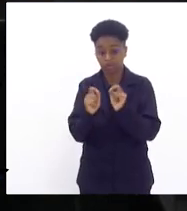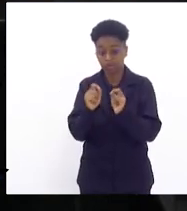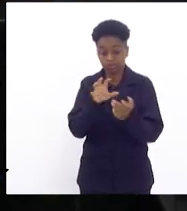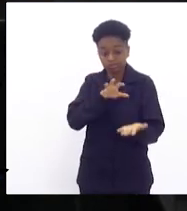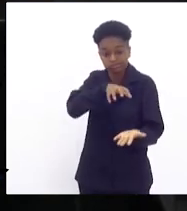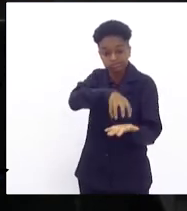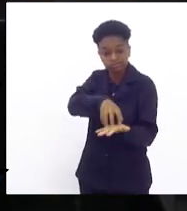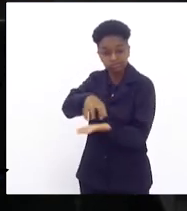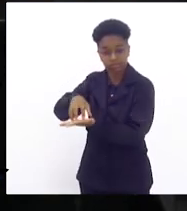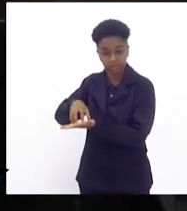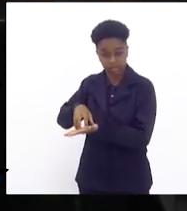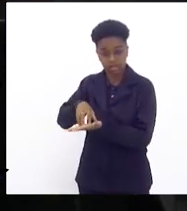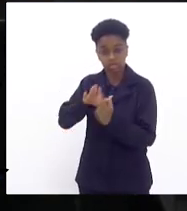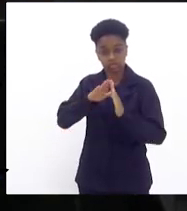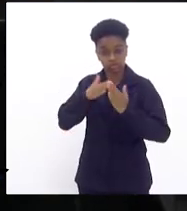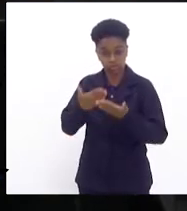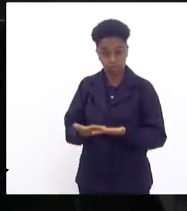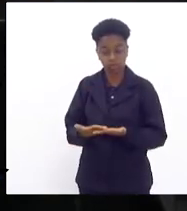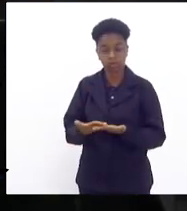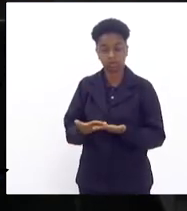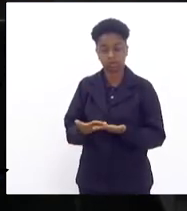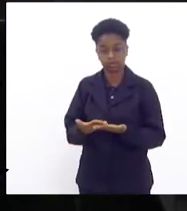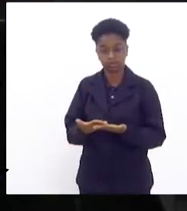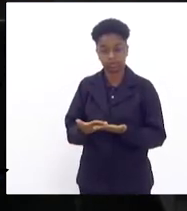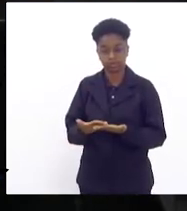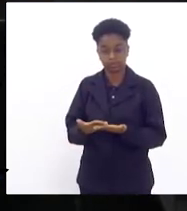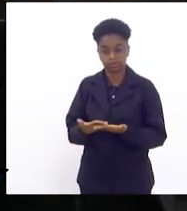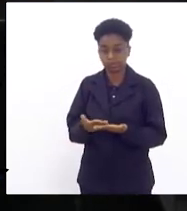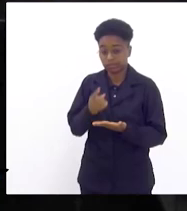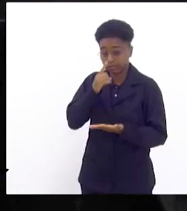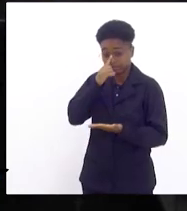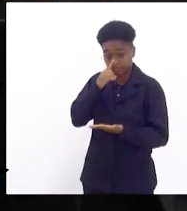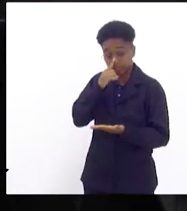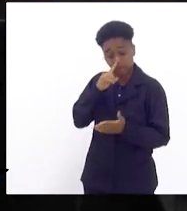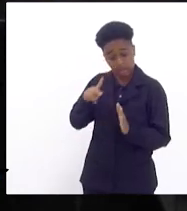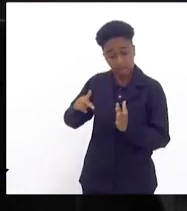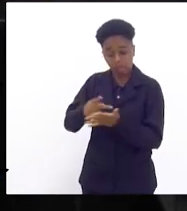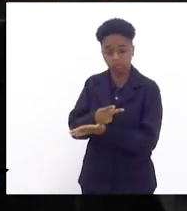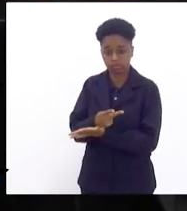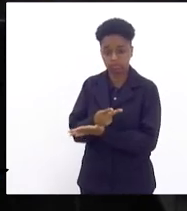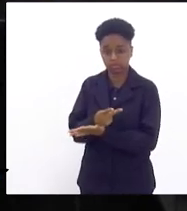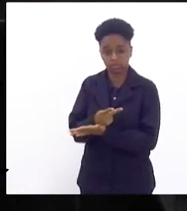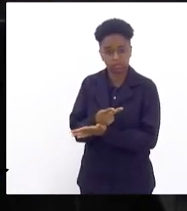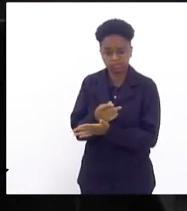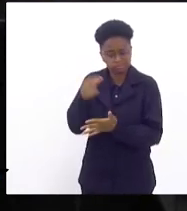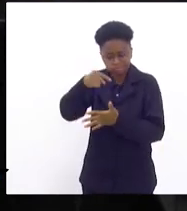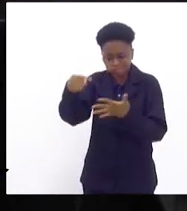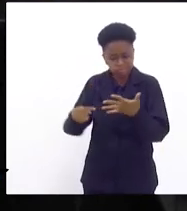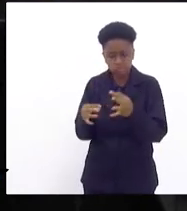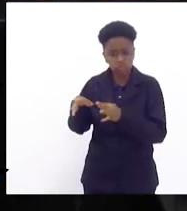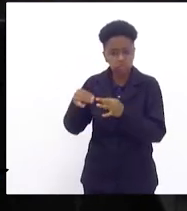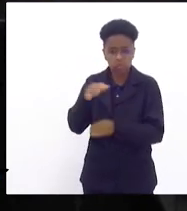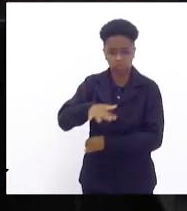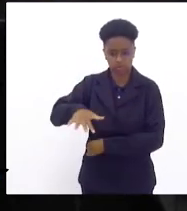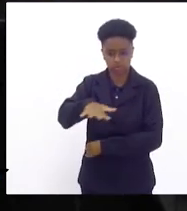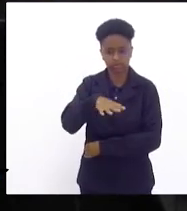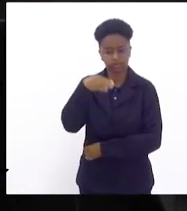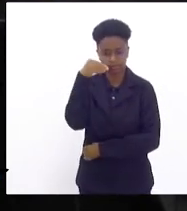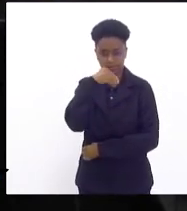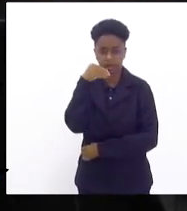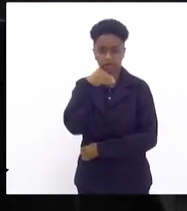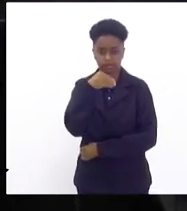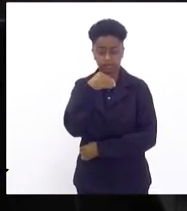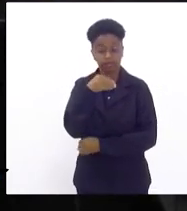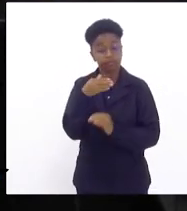escolares totalmente vulneráveis em todos os sentidos. Então eu queria